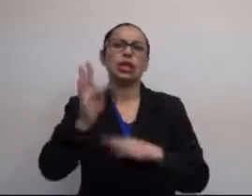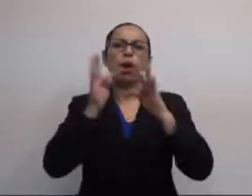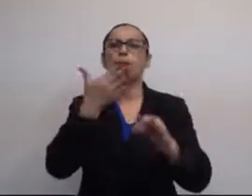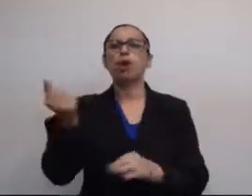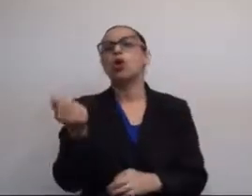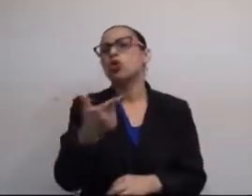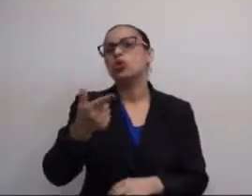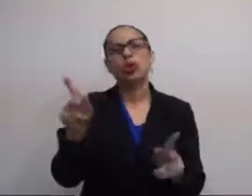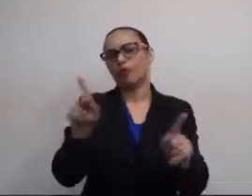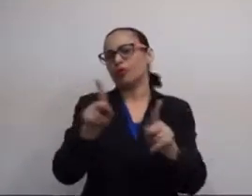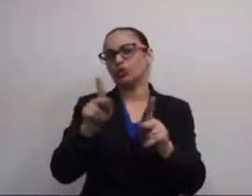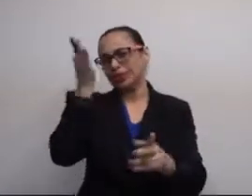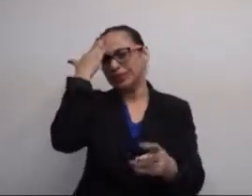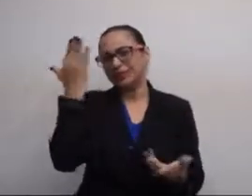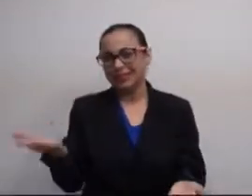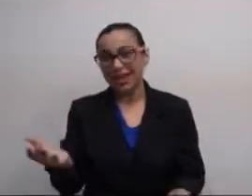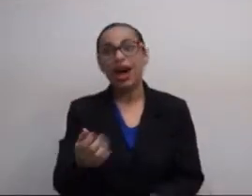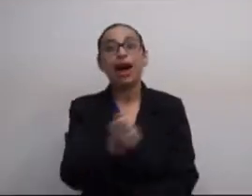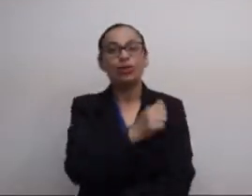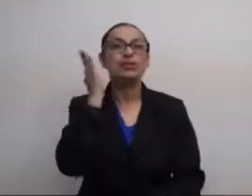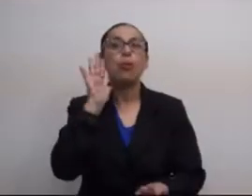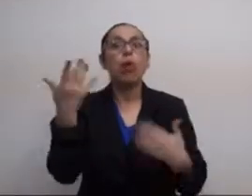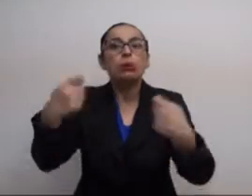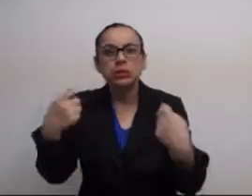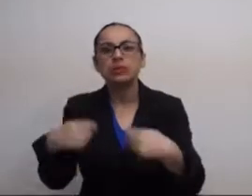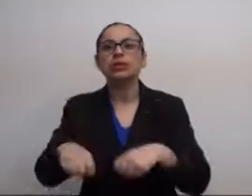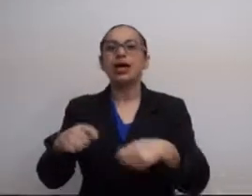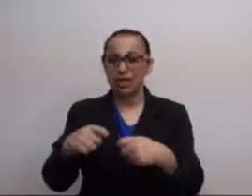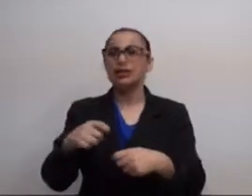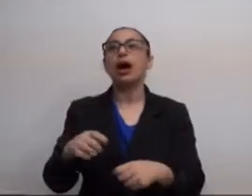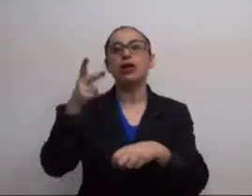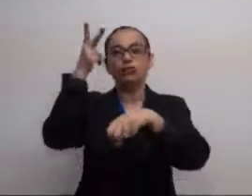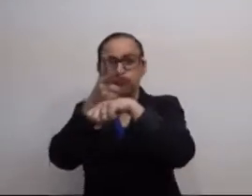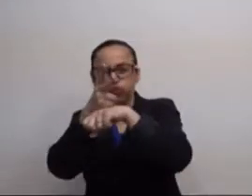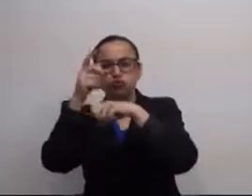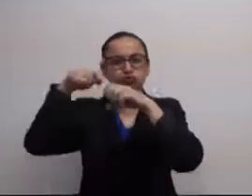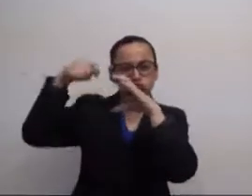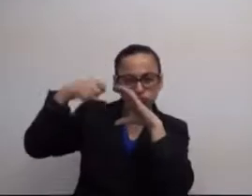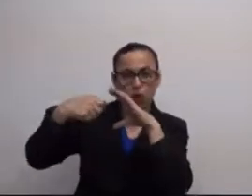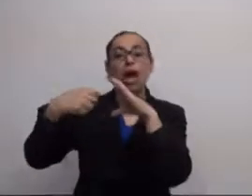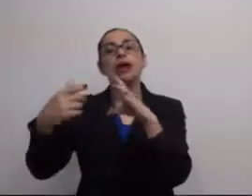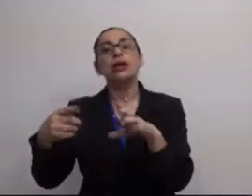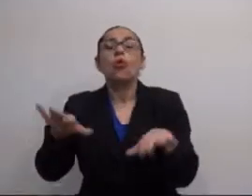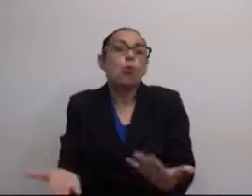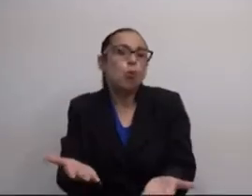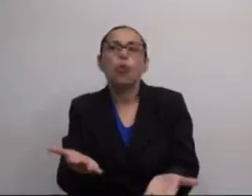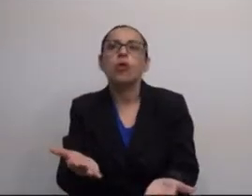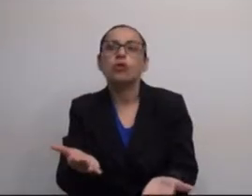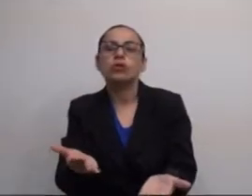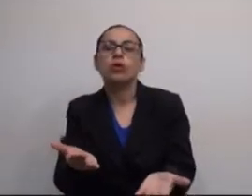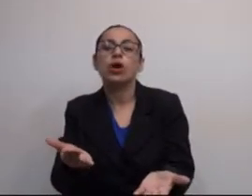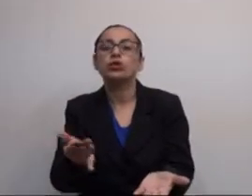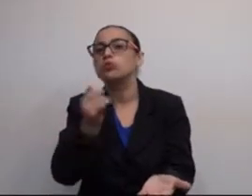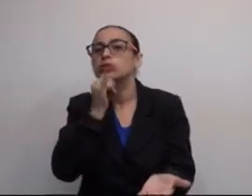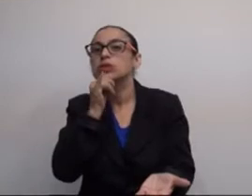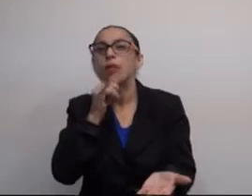enraizadas, porque os alunos hoje em dia já sabem usá-las muito melhor do que os professores. Eles sabem quando é necessário usar uma